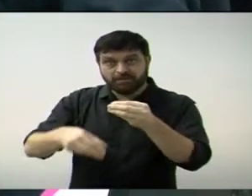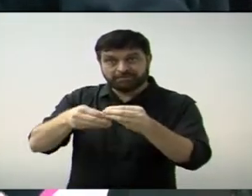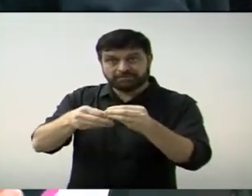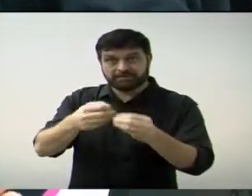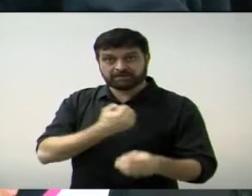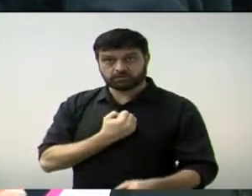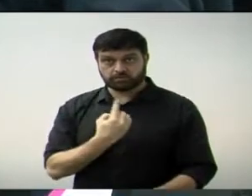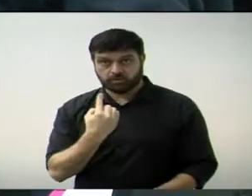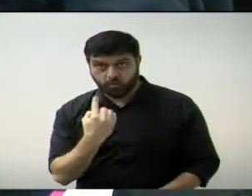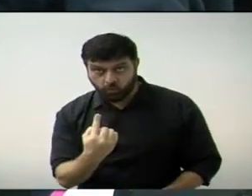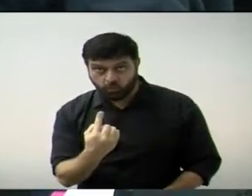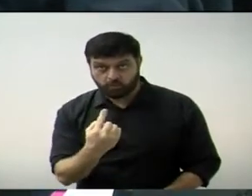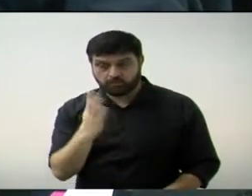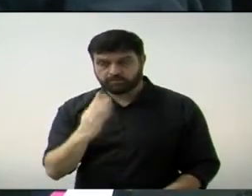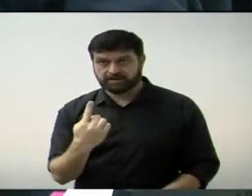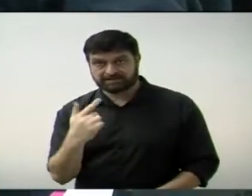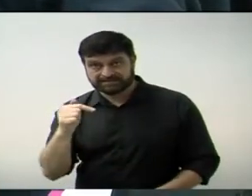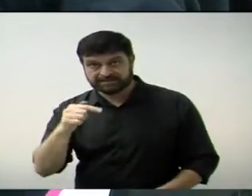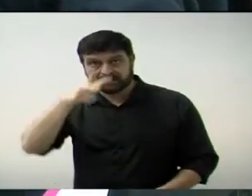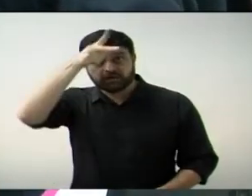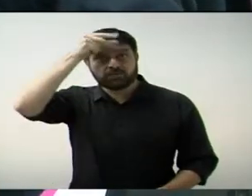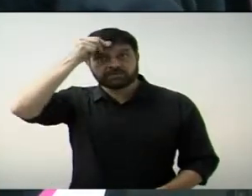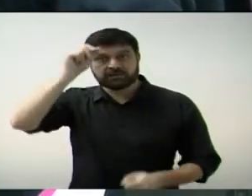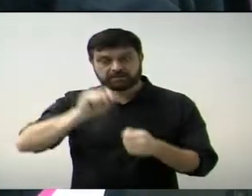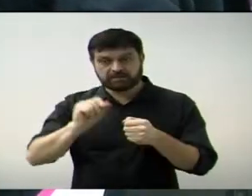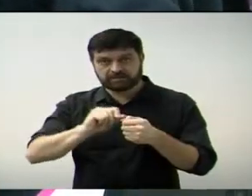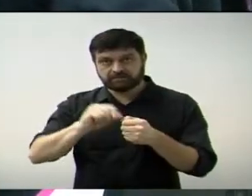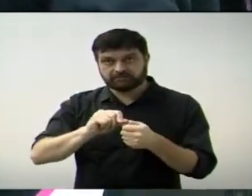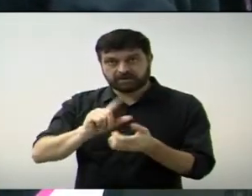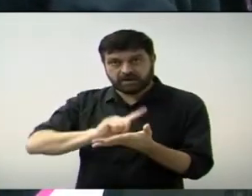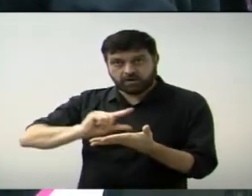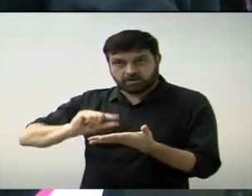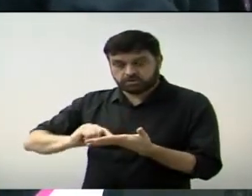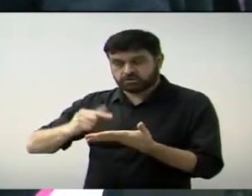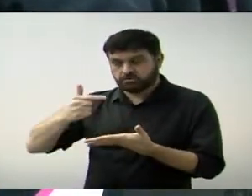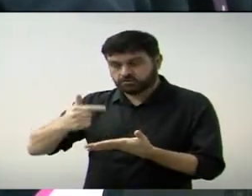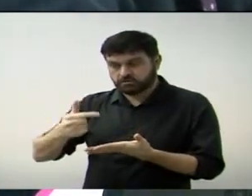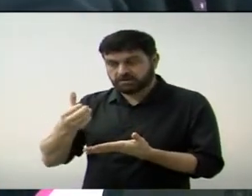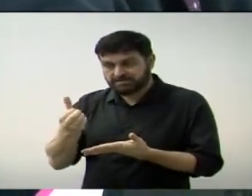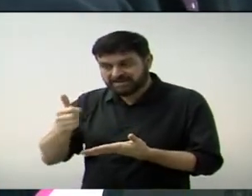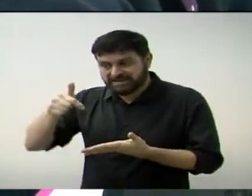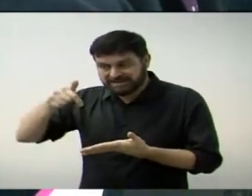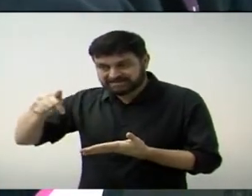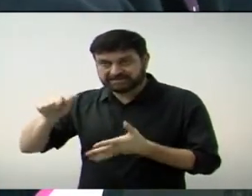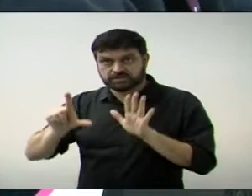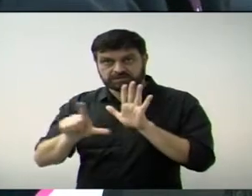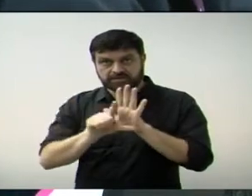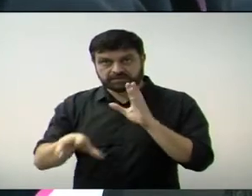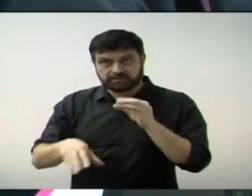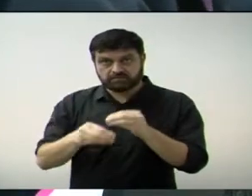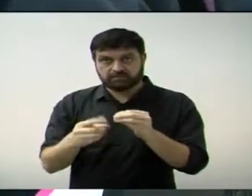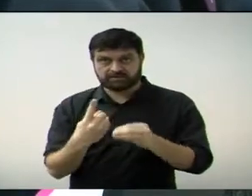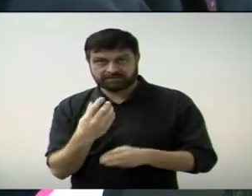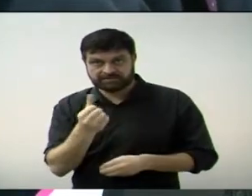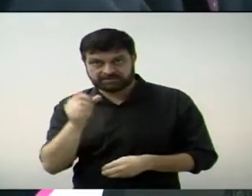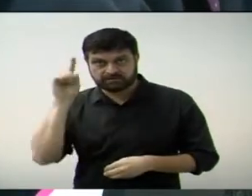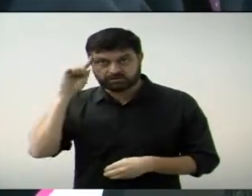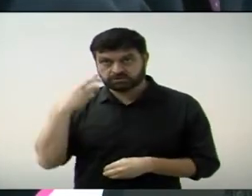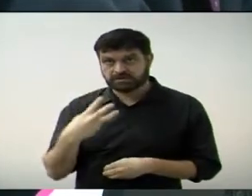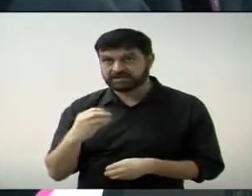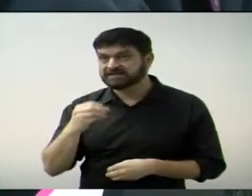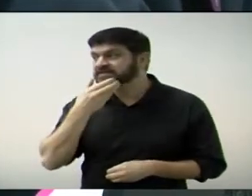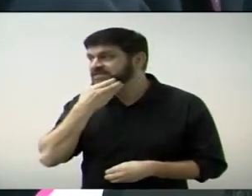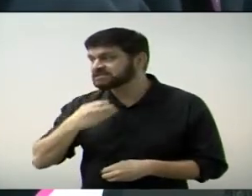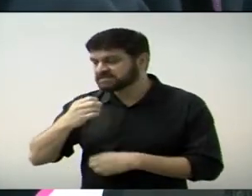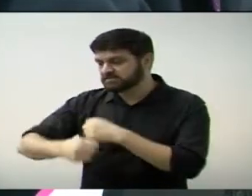2017 do Executivo, que altera o inciso 2 do artigo 267 da lei complementar 16, de 30 de dezembro